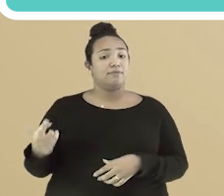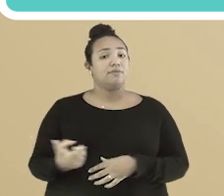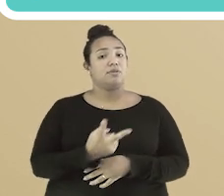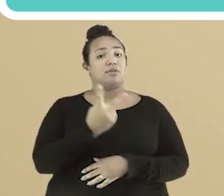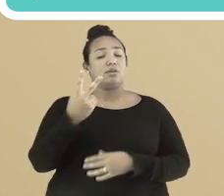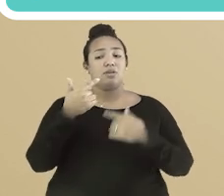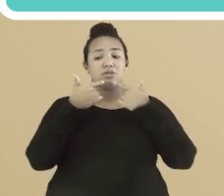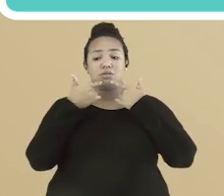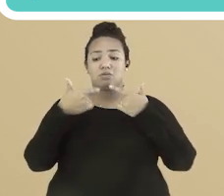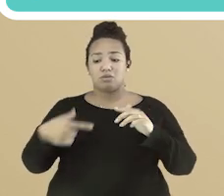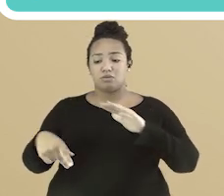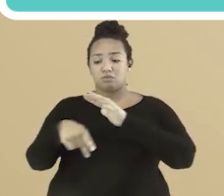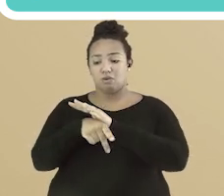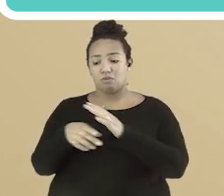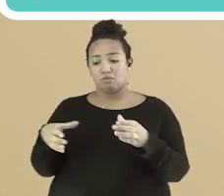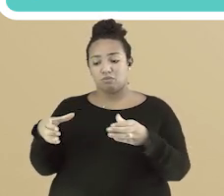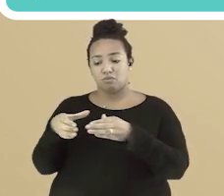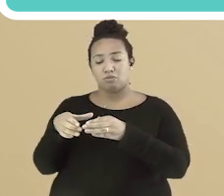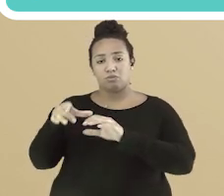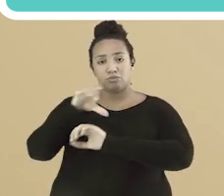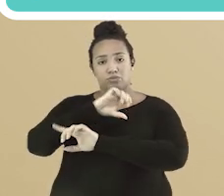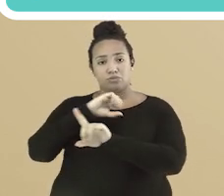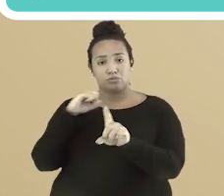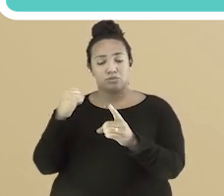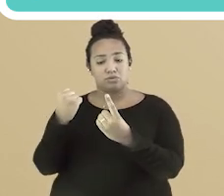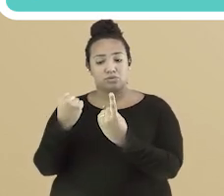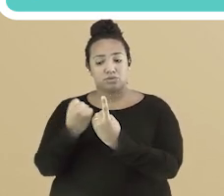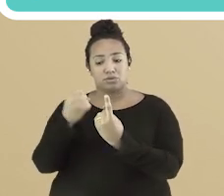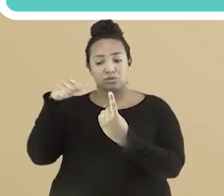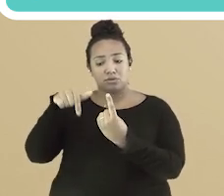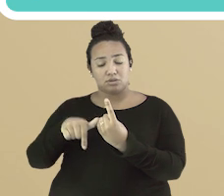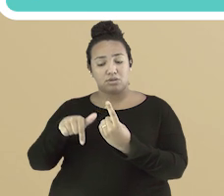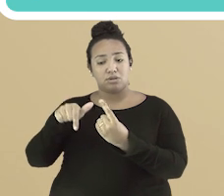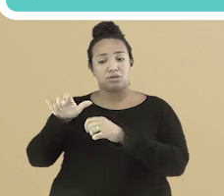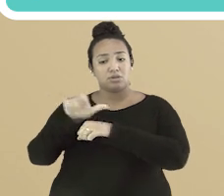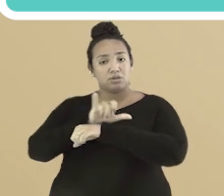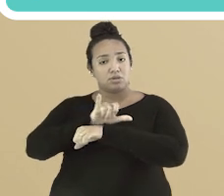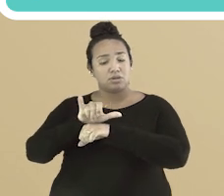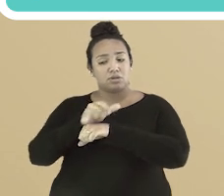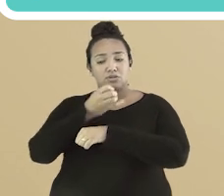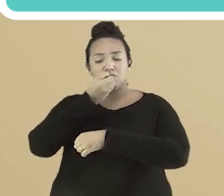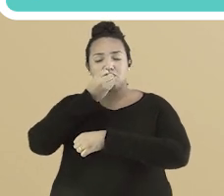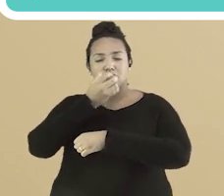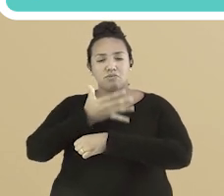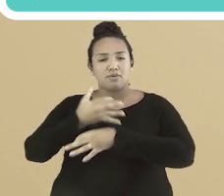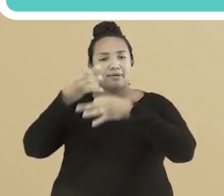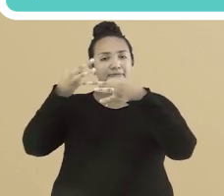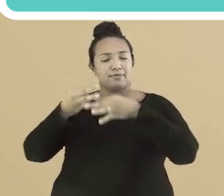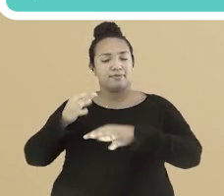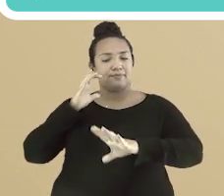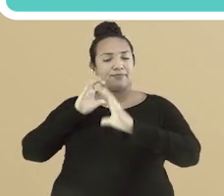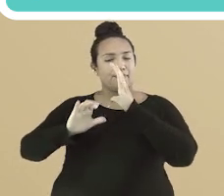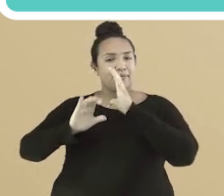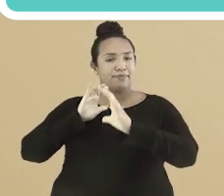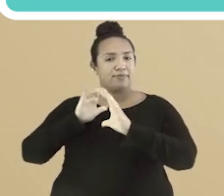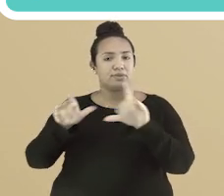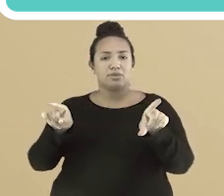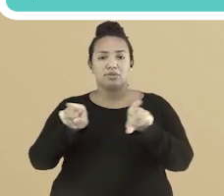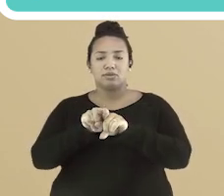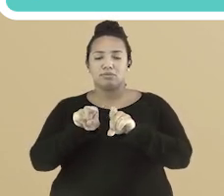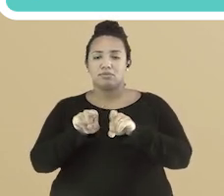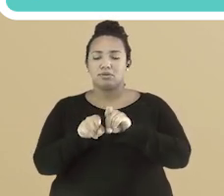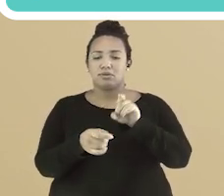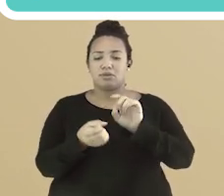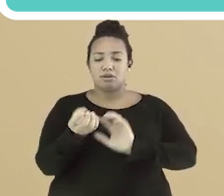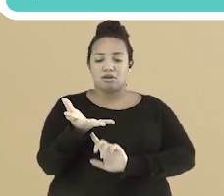linguagem de seu grupo social como instrumento adequado e eficiente na comunicação cotidiana, na